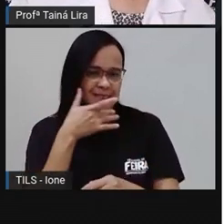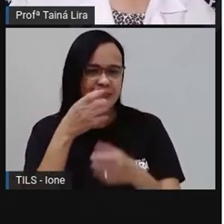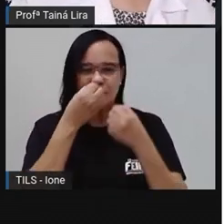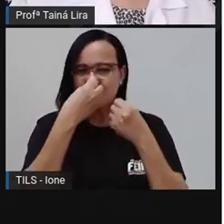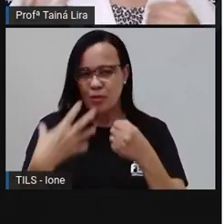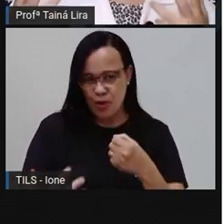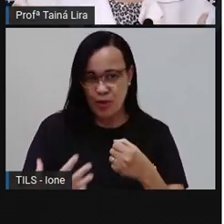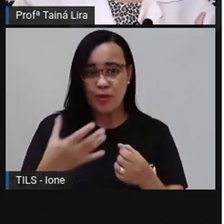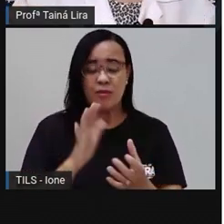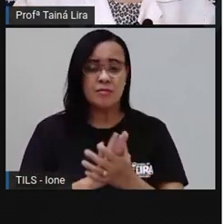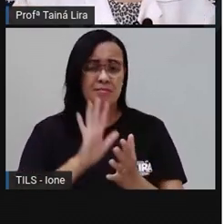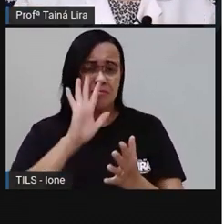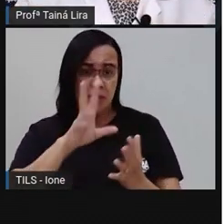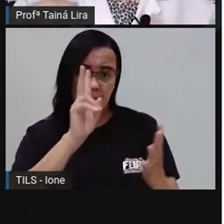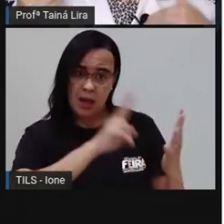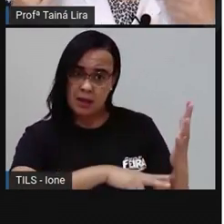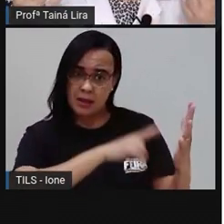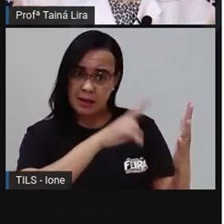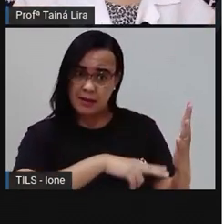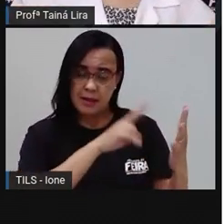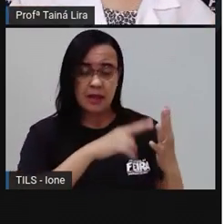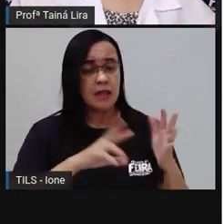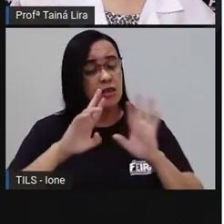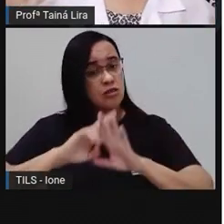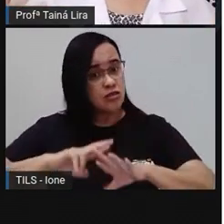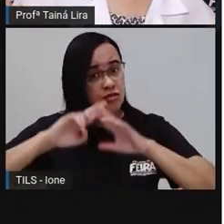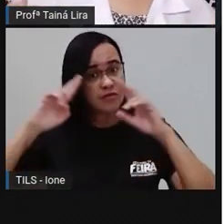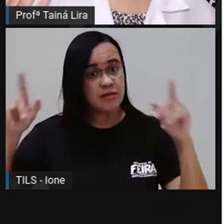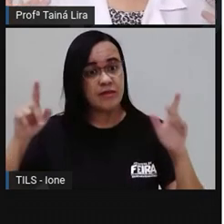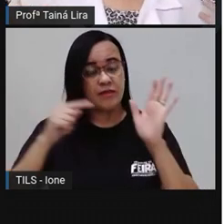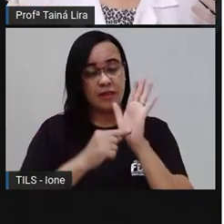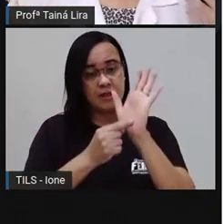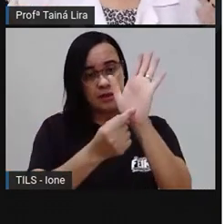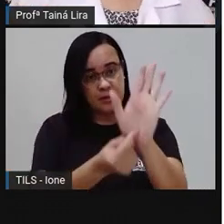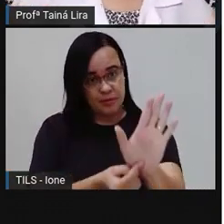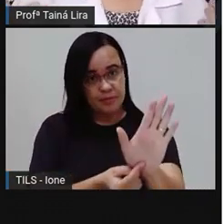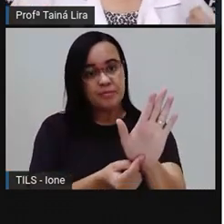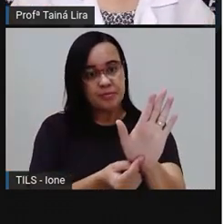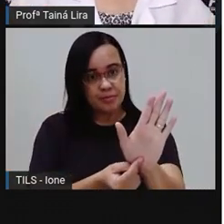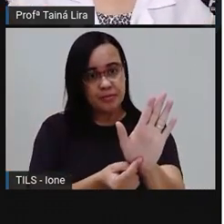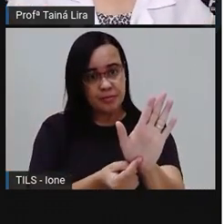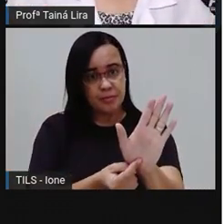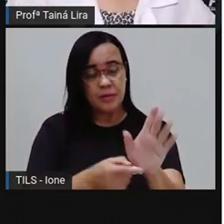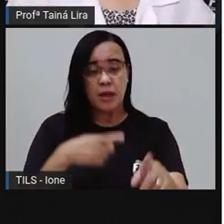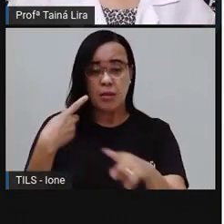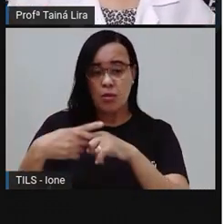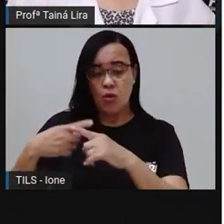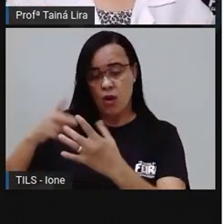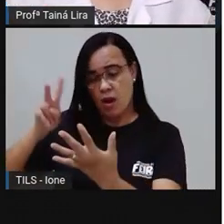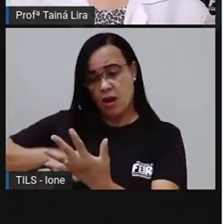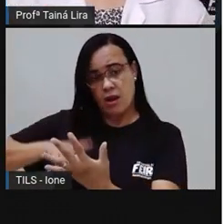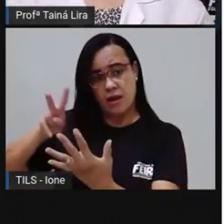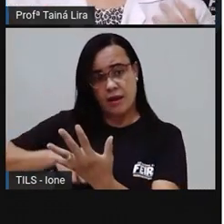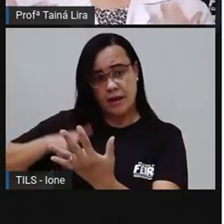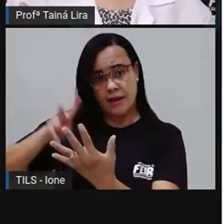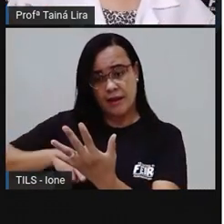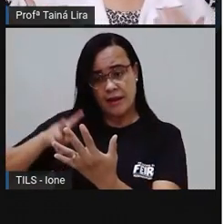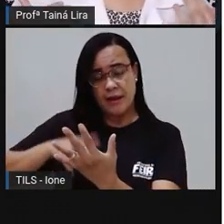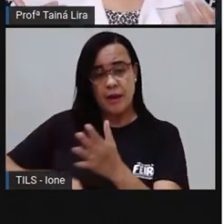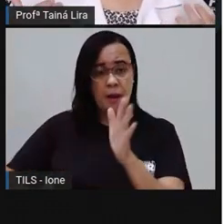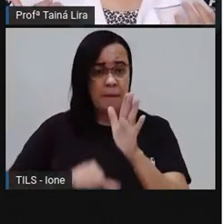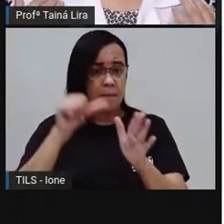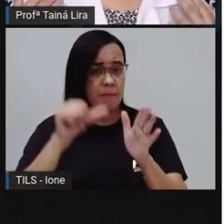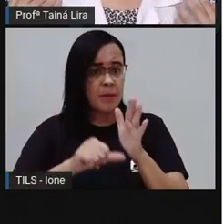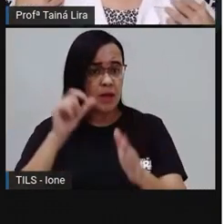bom? Mas ler é diferente de você apresentar. Por quê? Porque quando nós estamos lendo, né? Primeiro nós